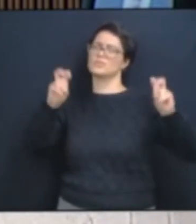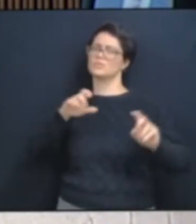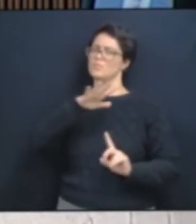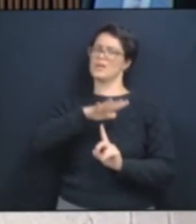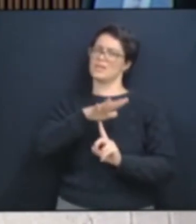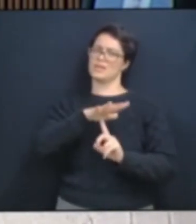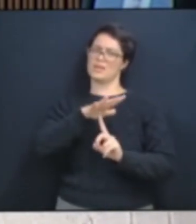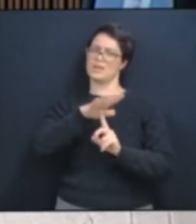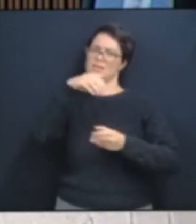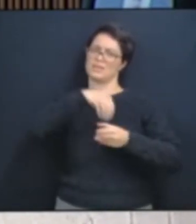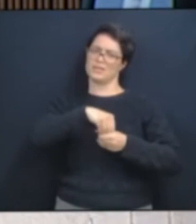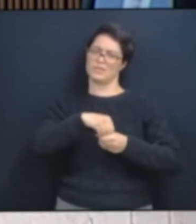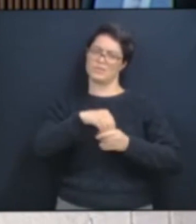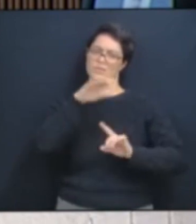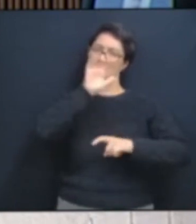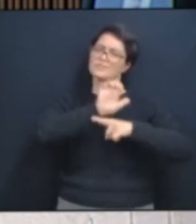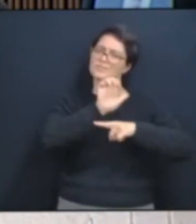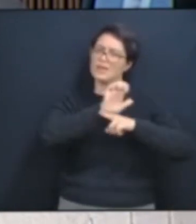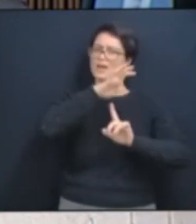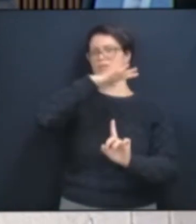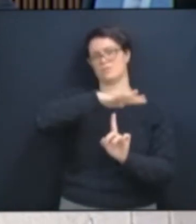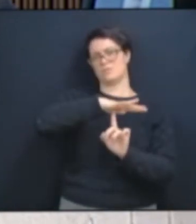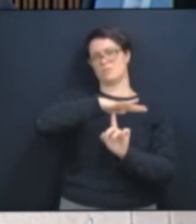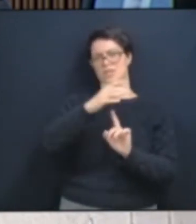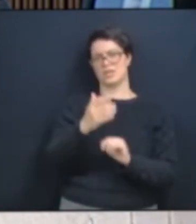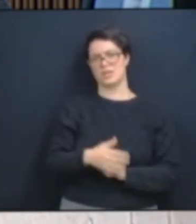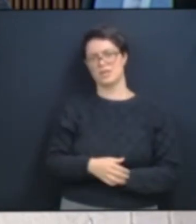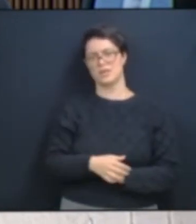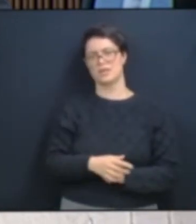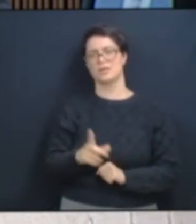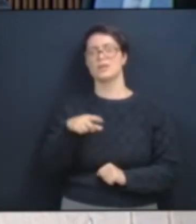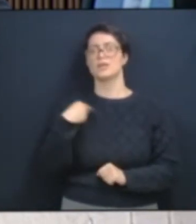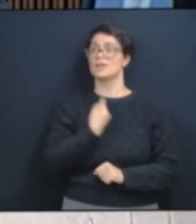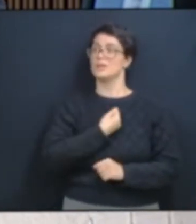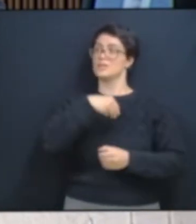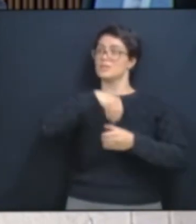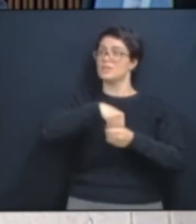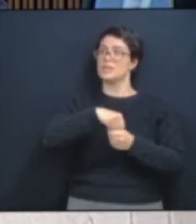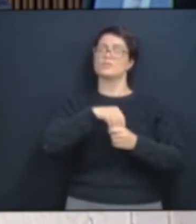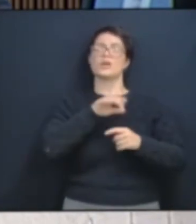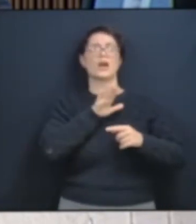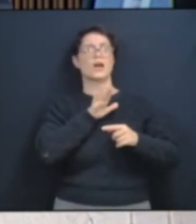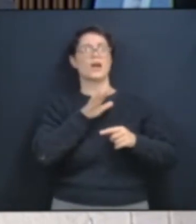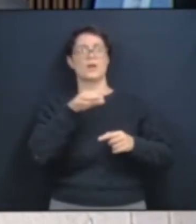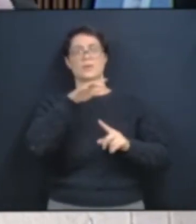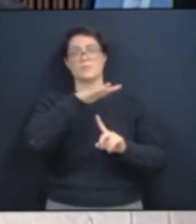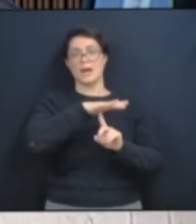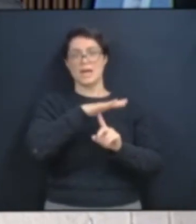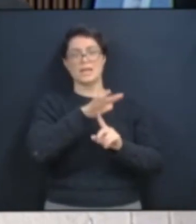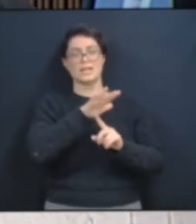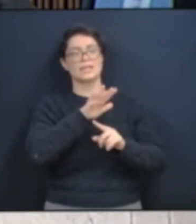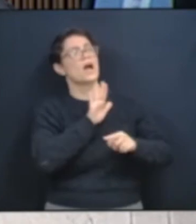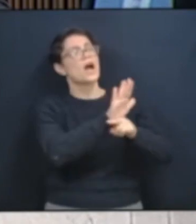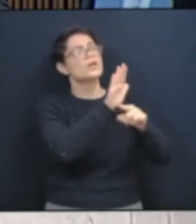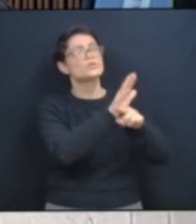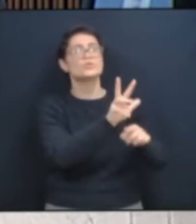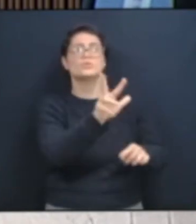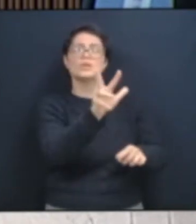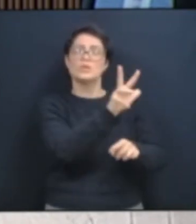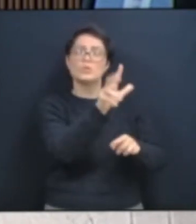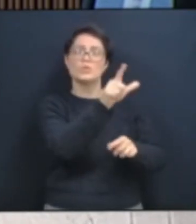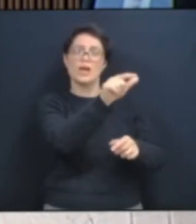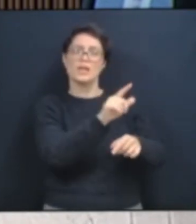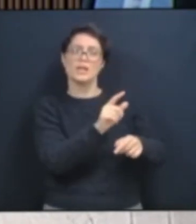Que a gente fala do Estado do Paraná. E a gente ajuda o Lula a governar o Brasil. E ajudar o Lula é ajudar o povo